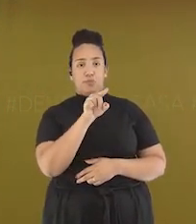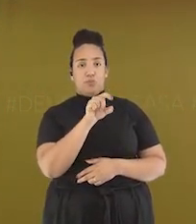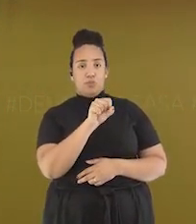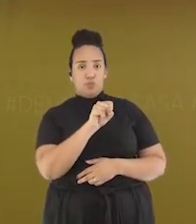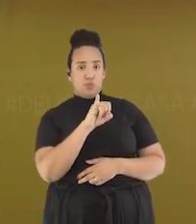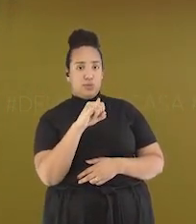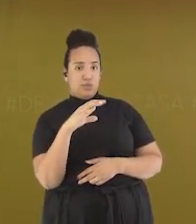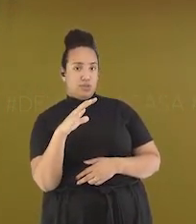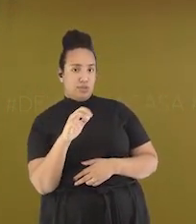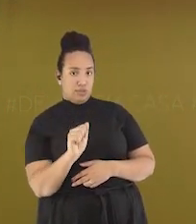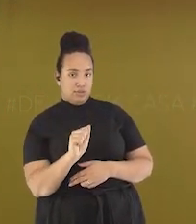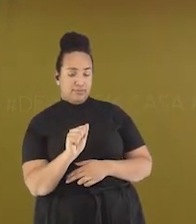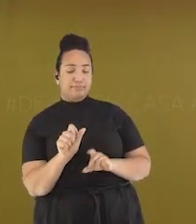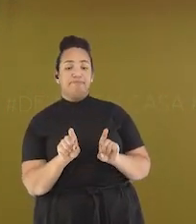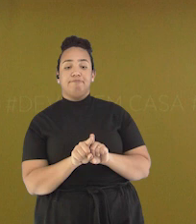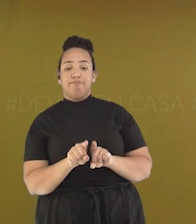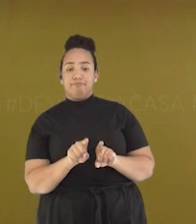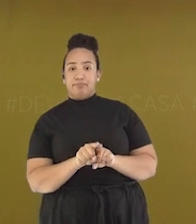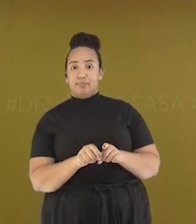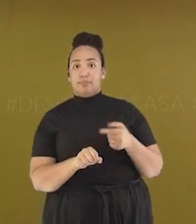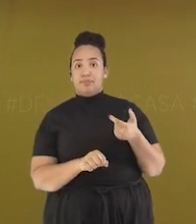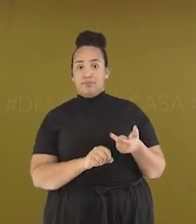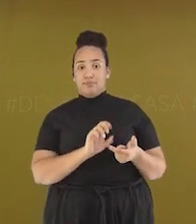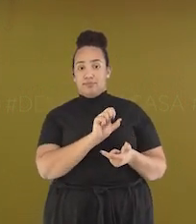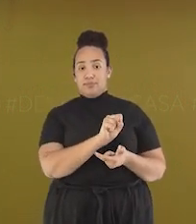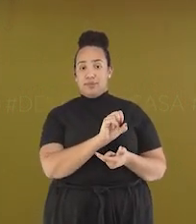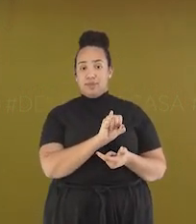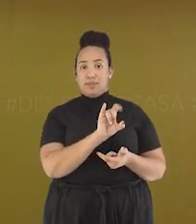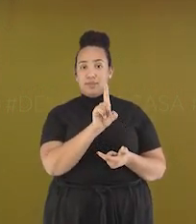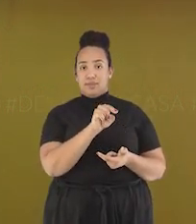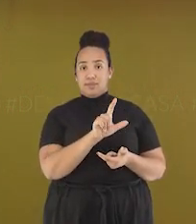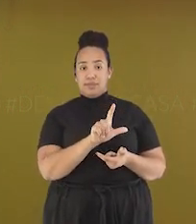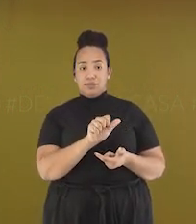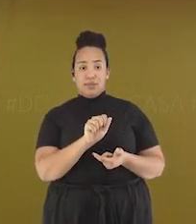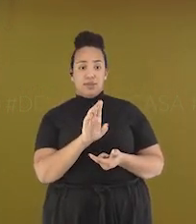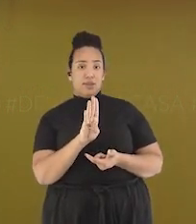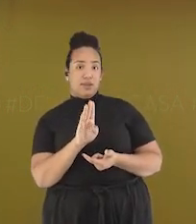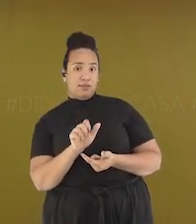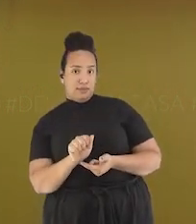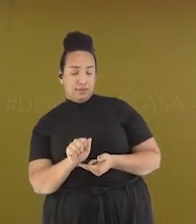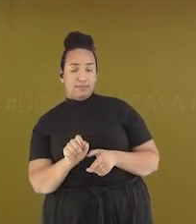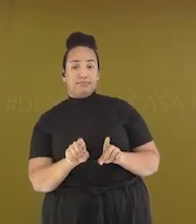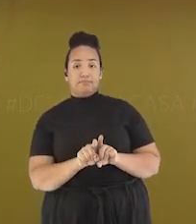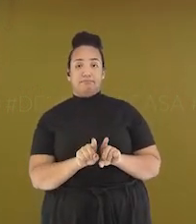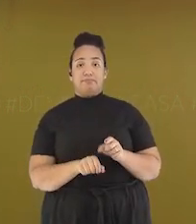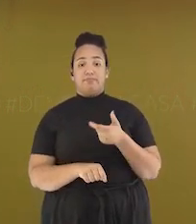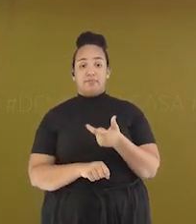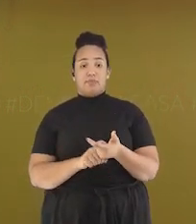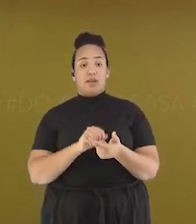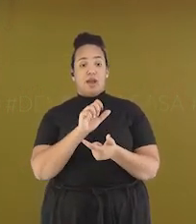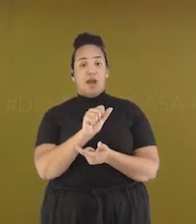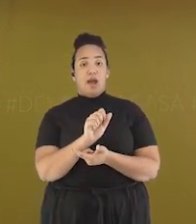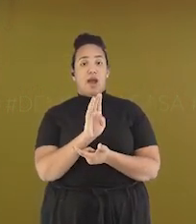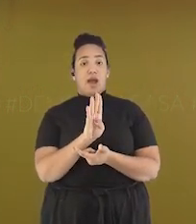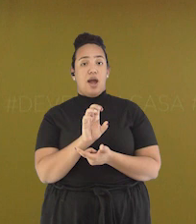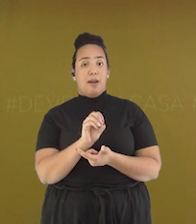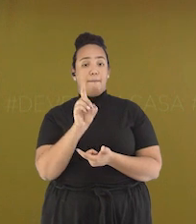A palavra sílaba A palavra abóbora E a palavra